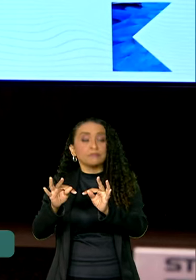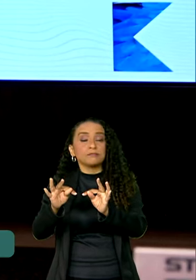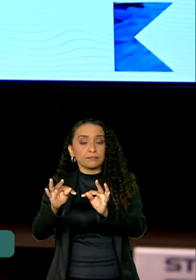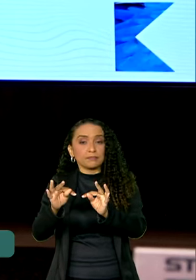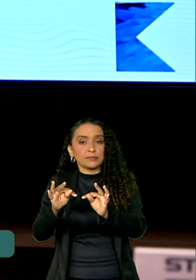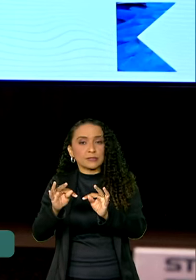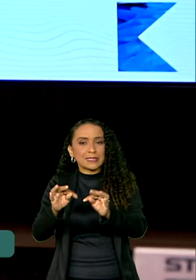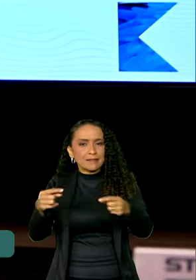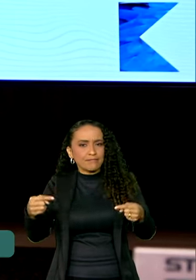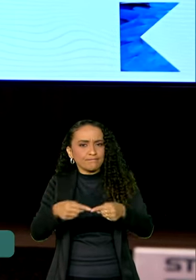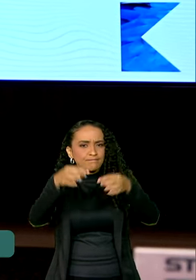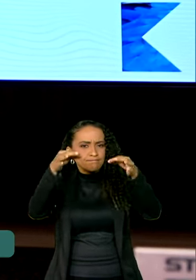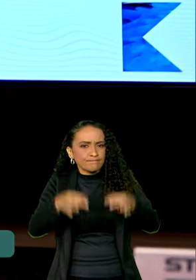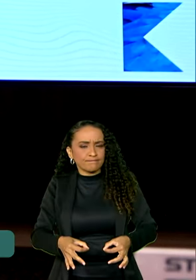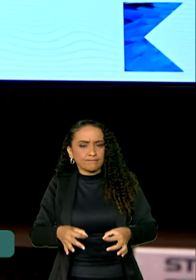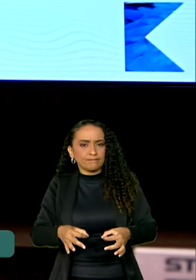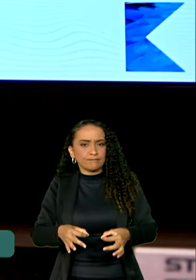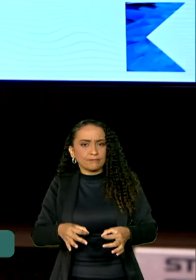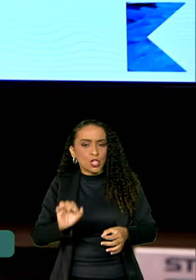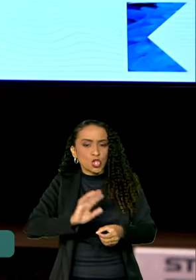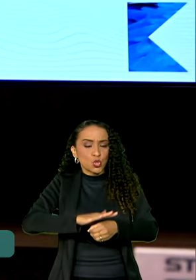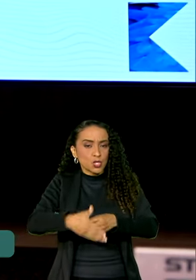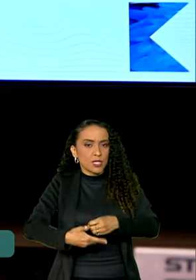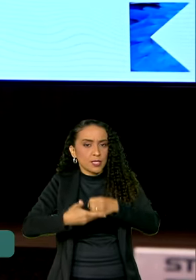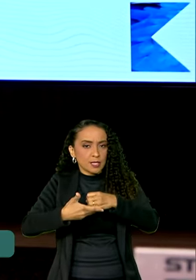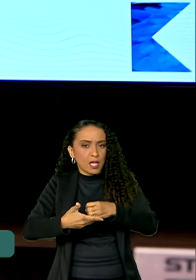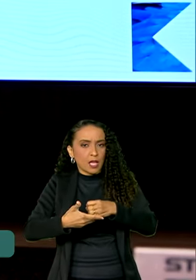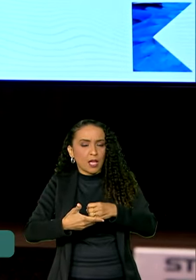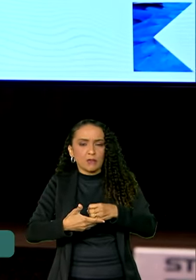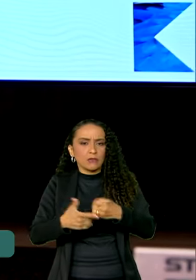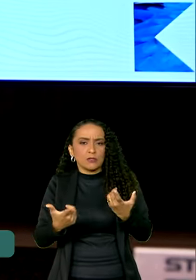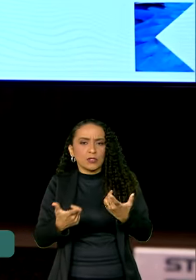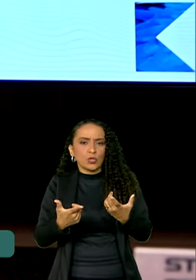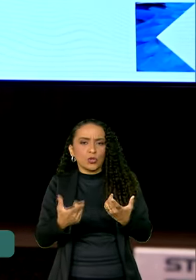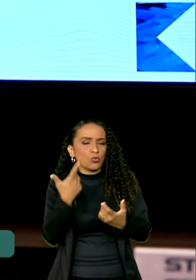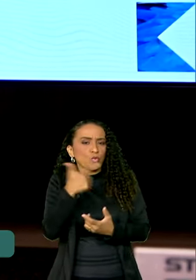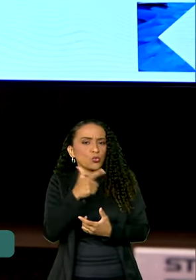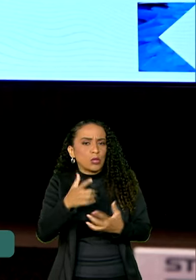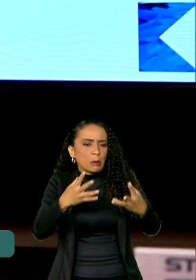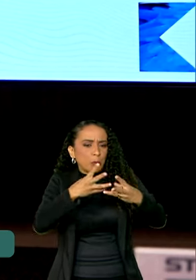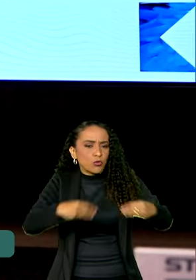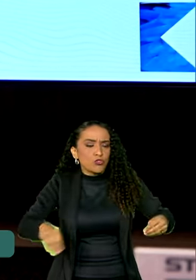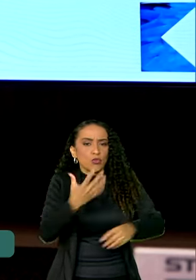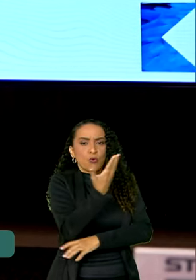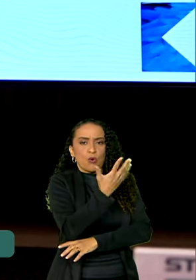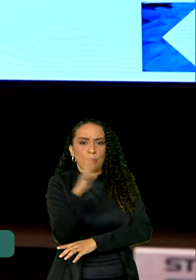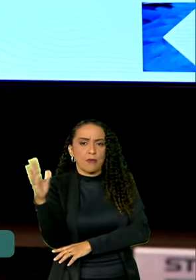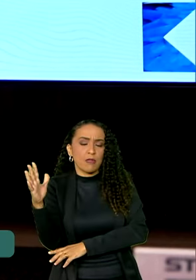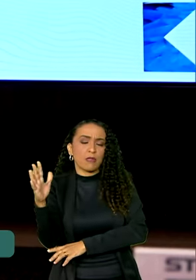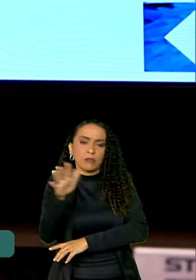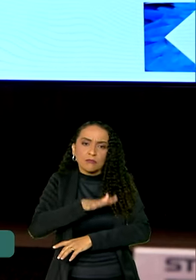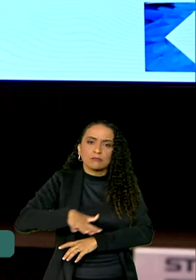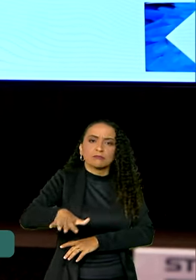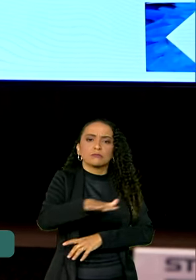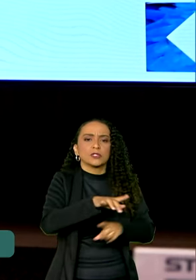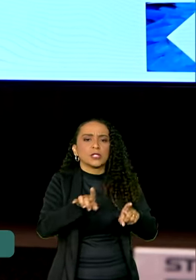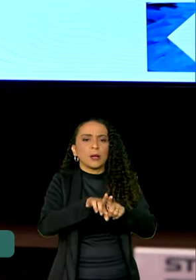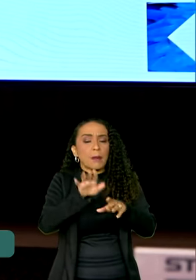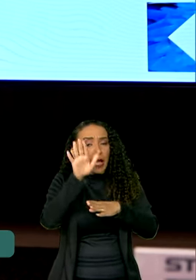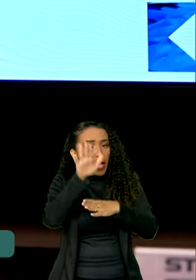adequadas, sustentáveis, que não causam dano ao ambiente, para também